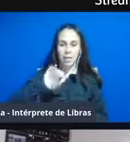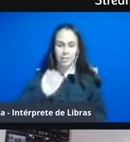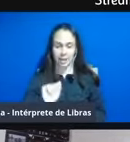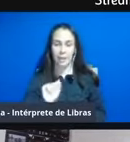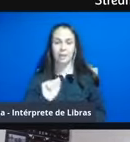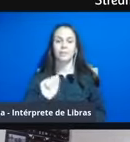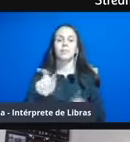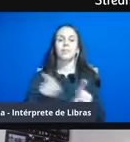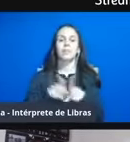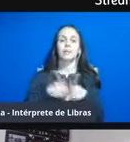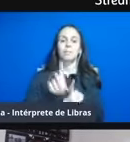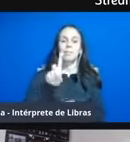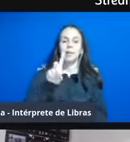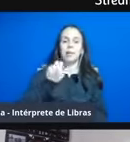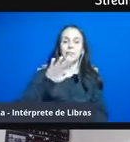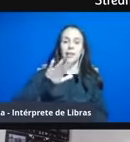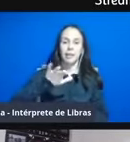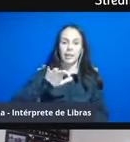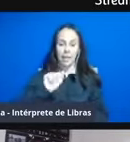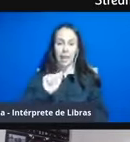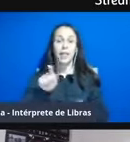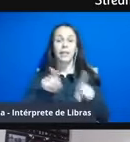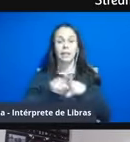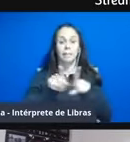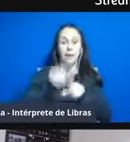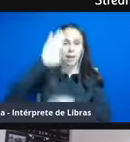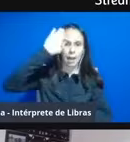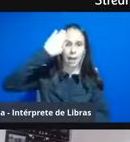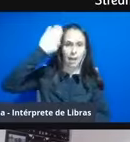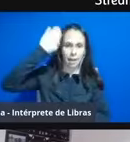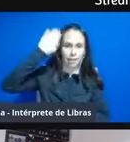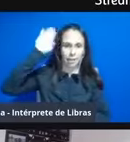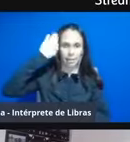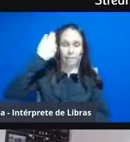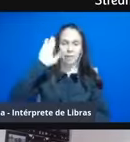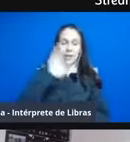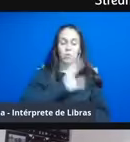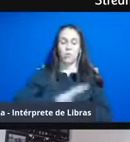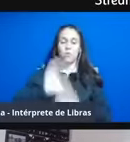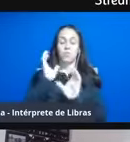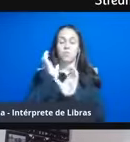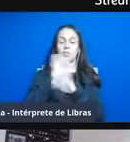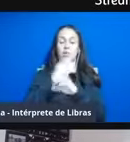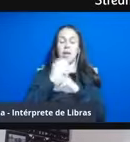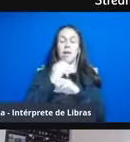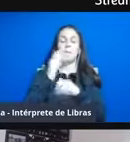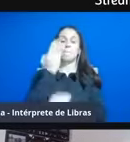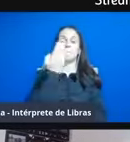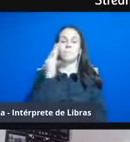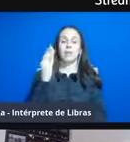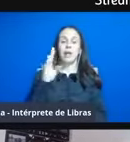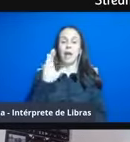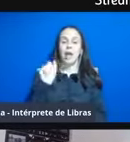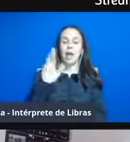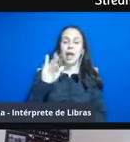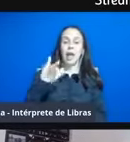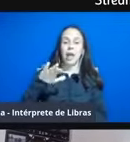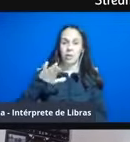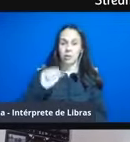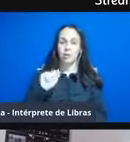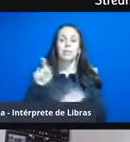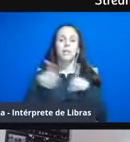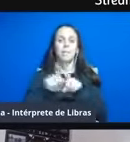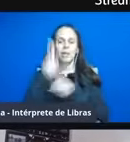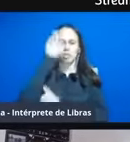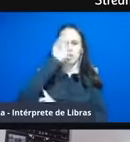a acadêmica do curso de Ciências Biológicas Carolina Rangel e o diretor do campus da UFSM Palmeira das